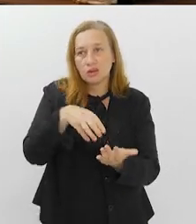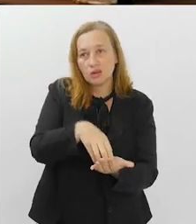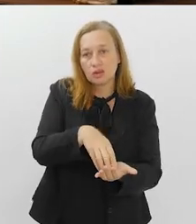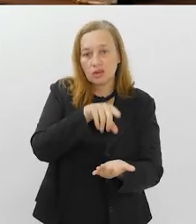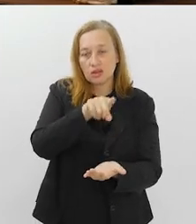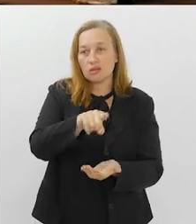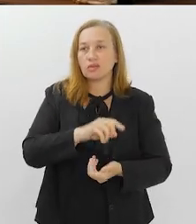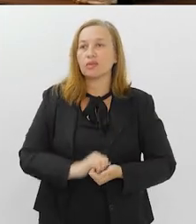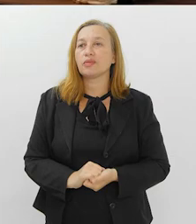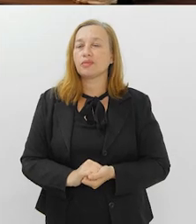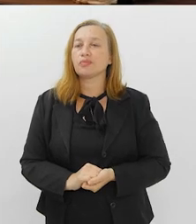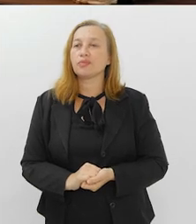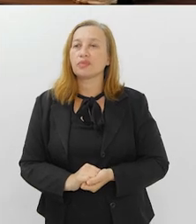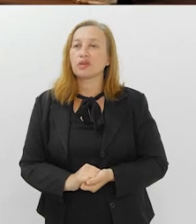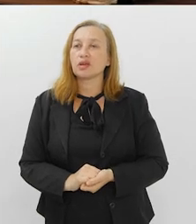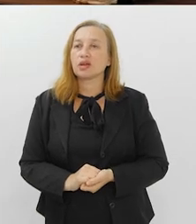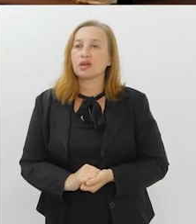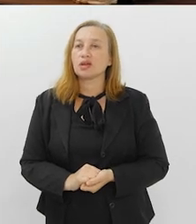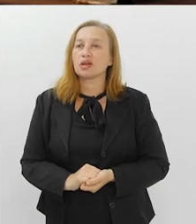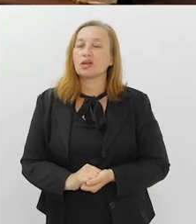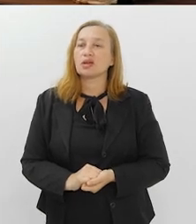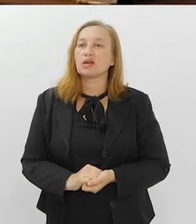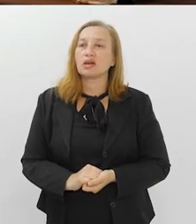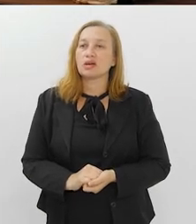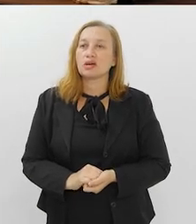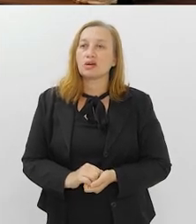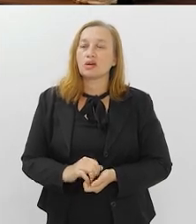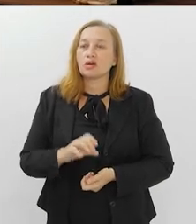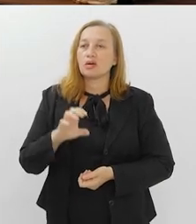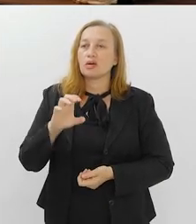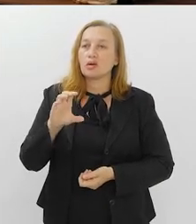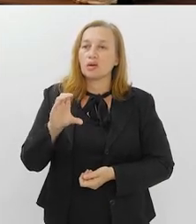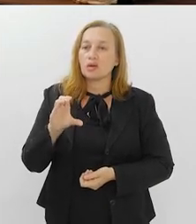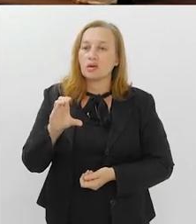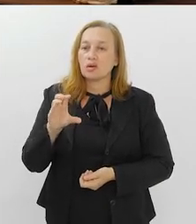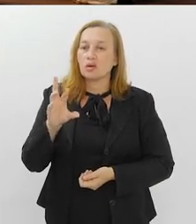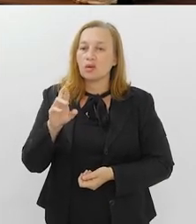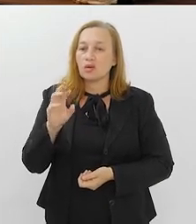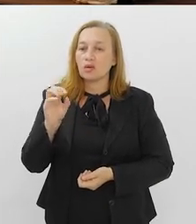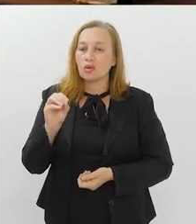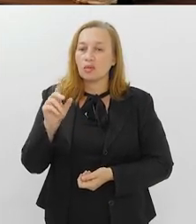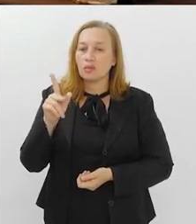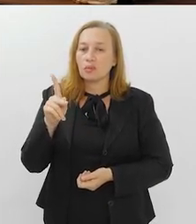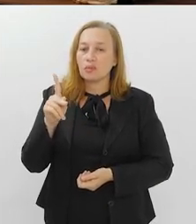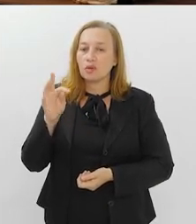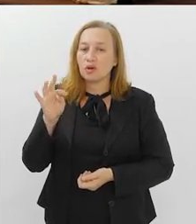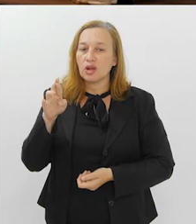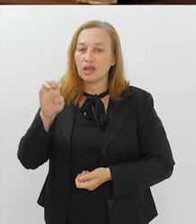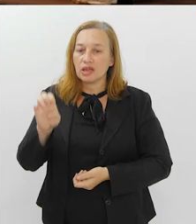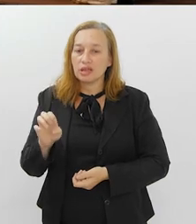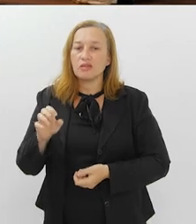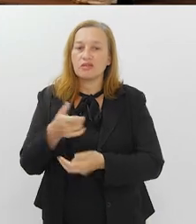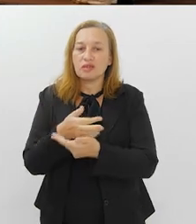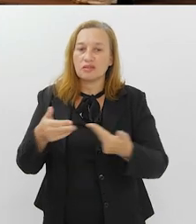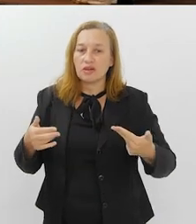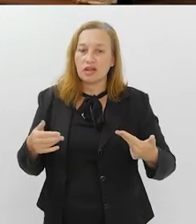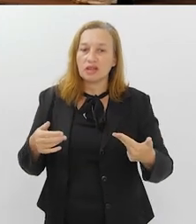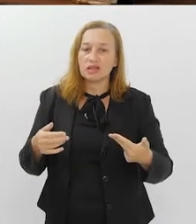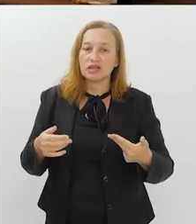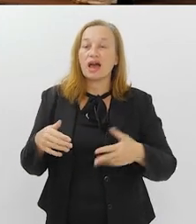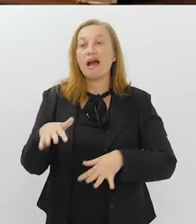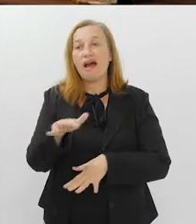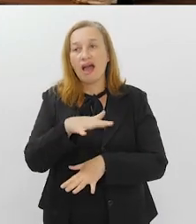ativo, né, inclusive na época da Bronquiolite fizemos várias aulas, vários treinamentos, então,